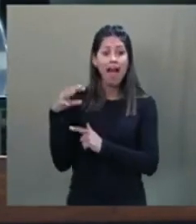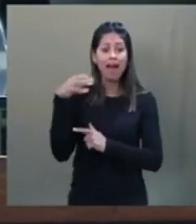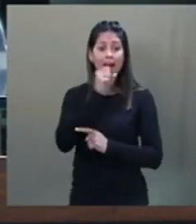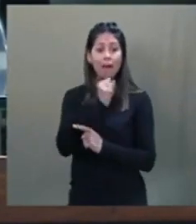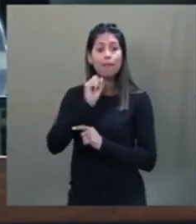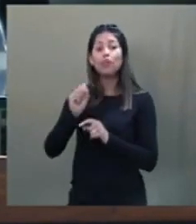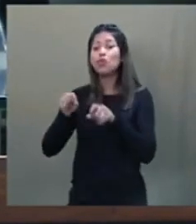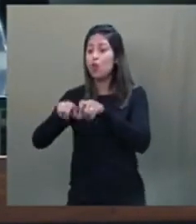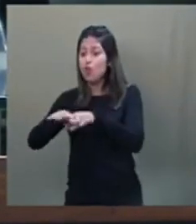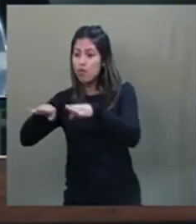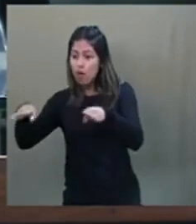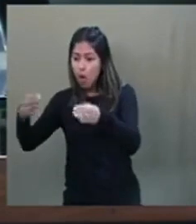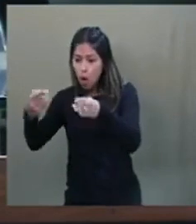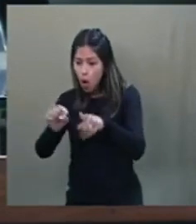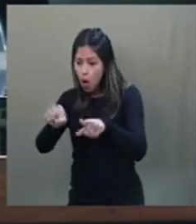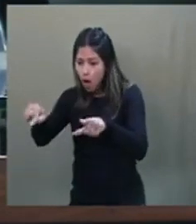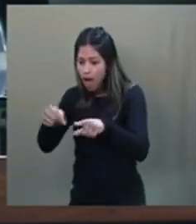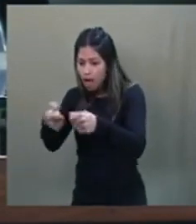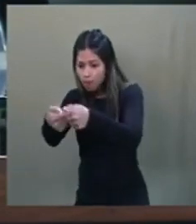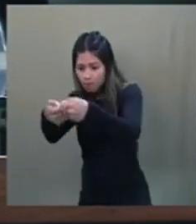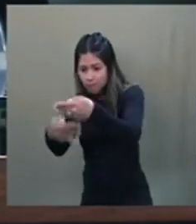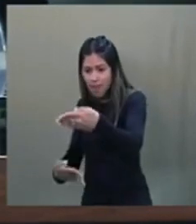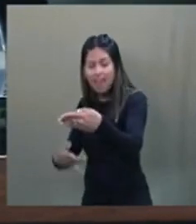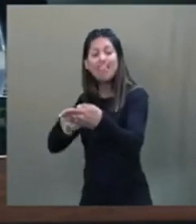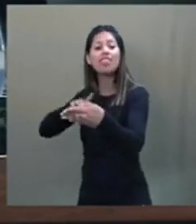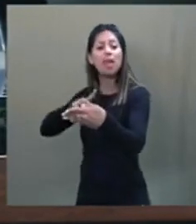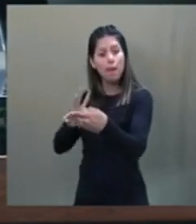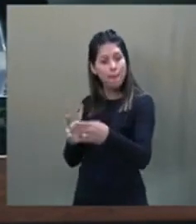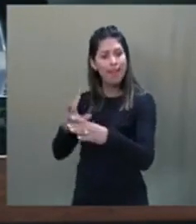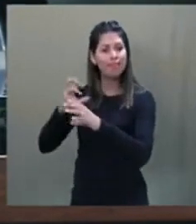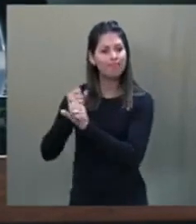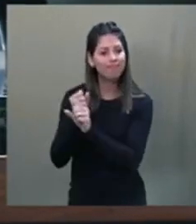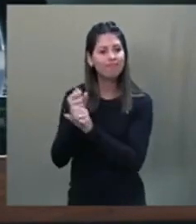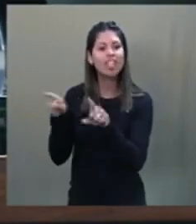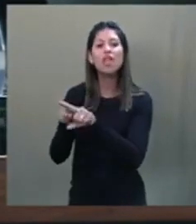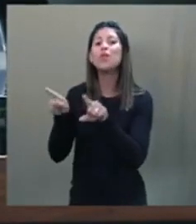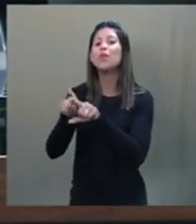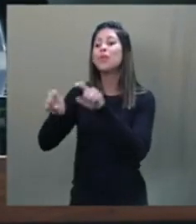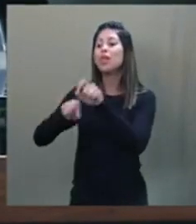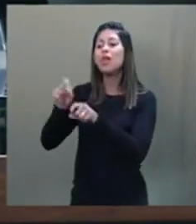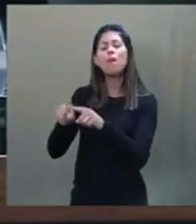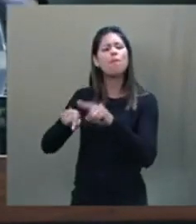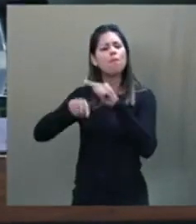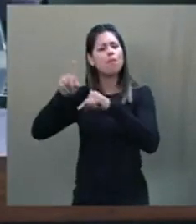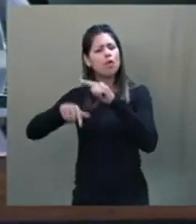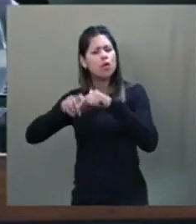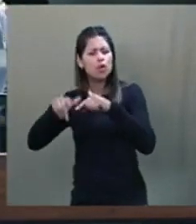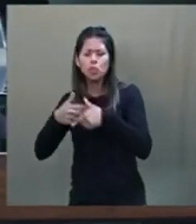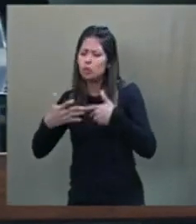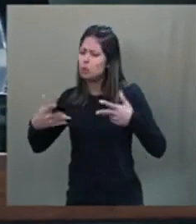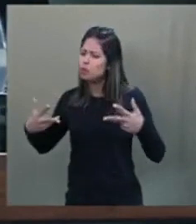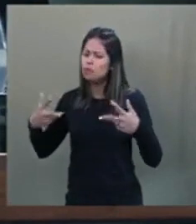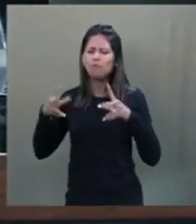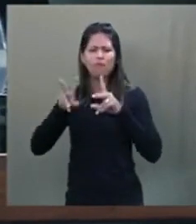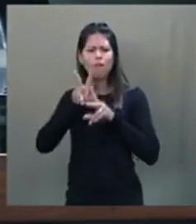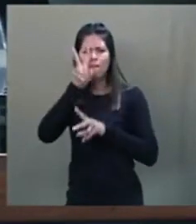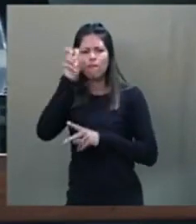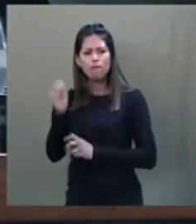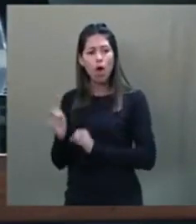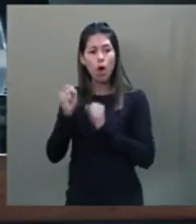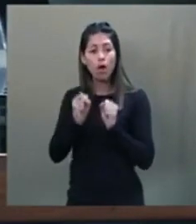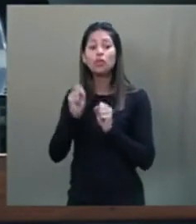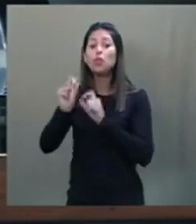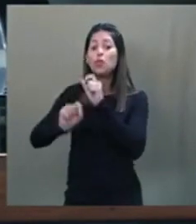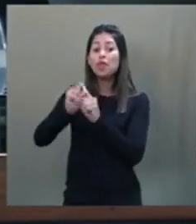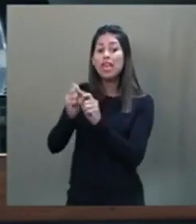apuração do resultado das eleições. Elas têm se constituído em ferramenta poderosa contra vícios